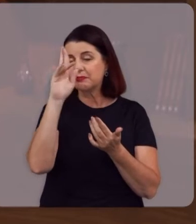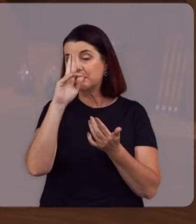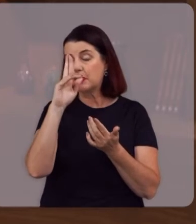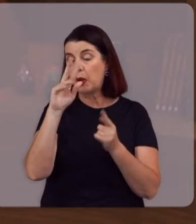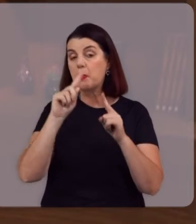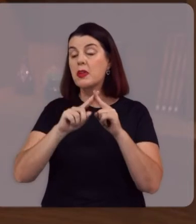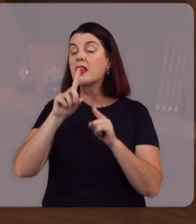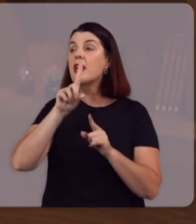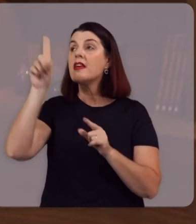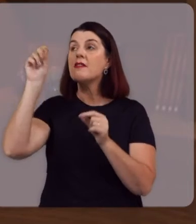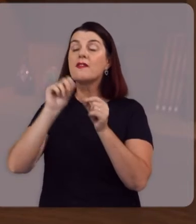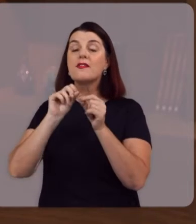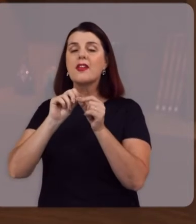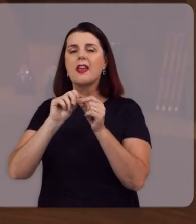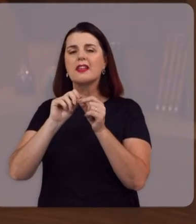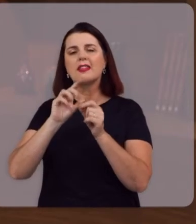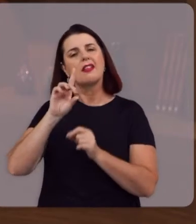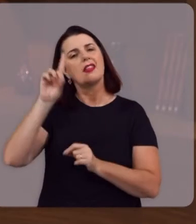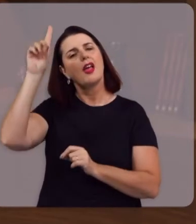próprio Deus